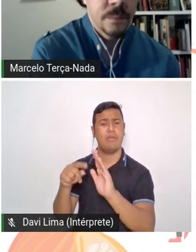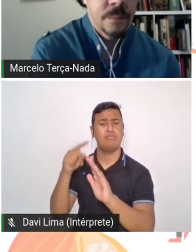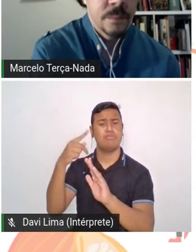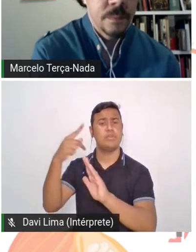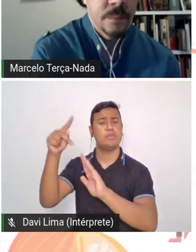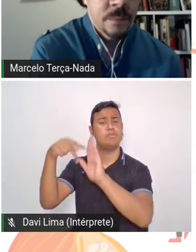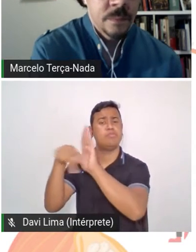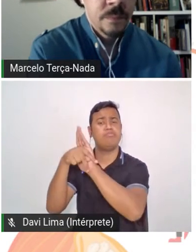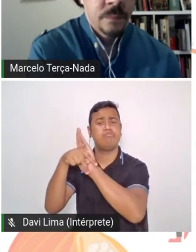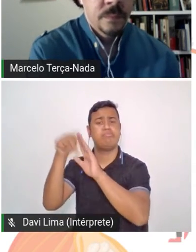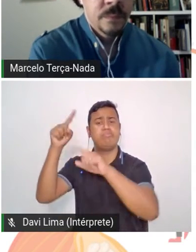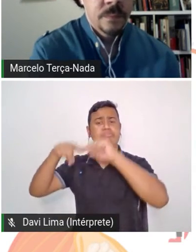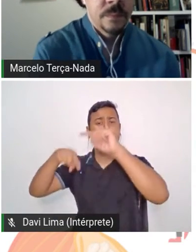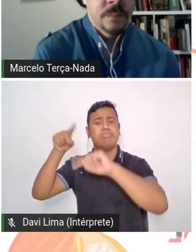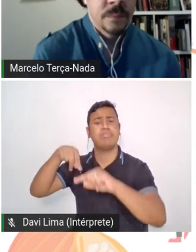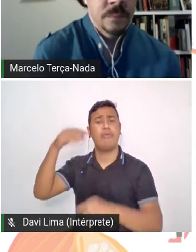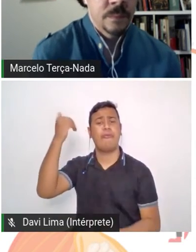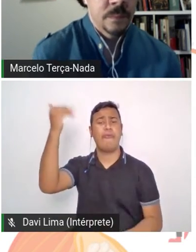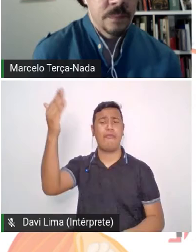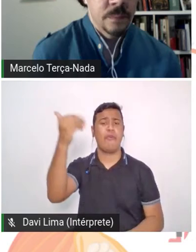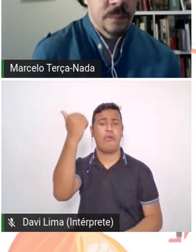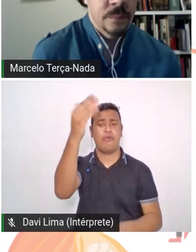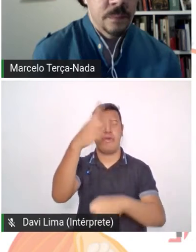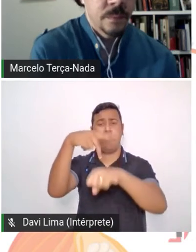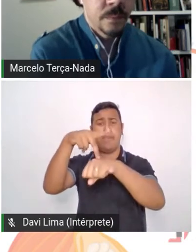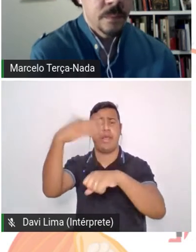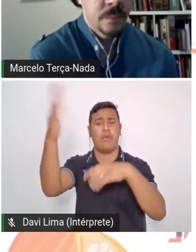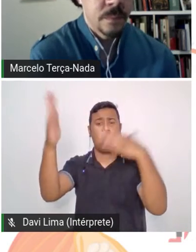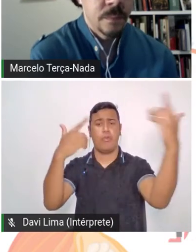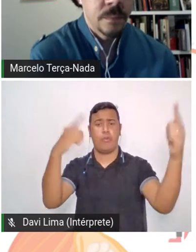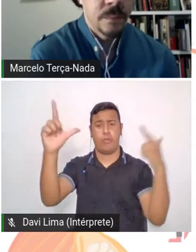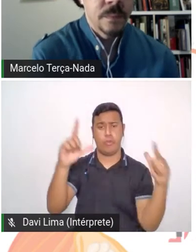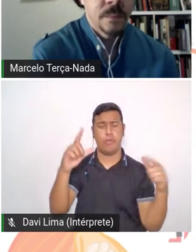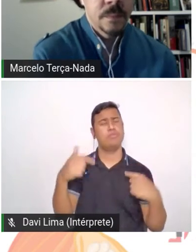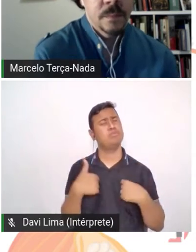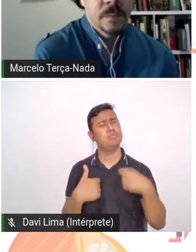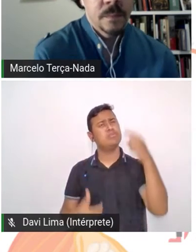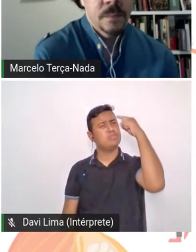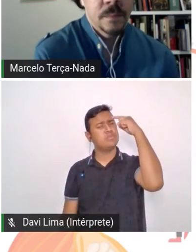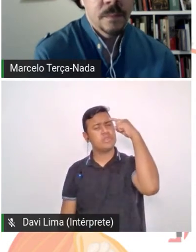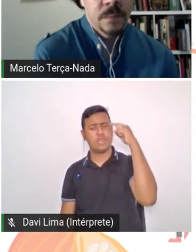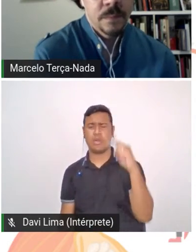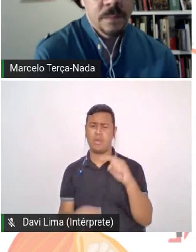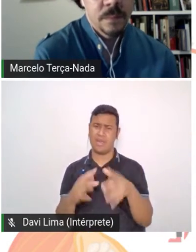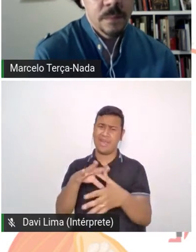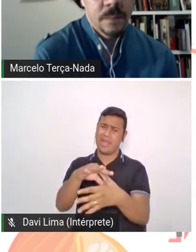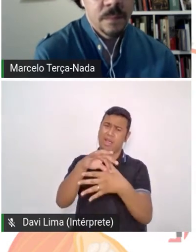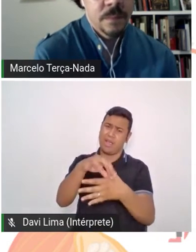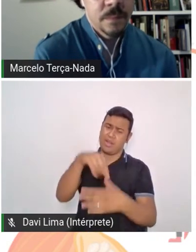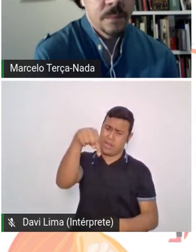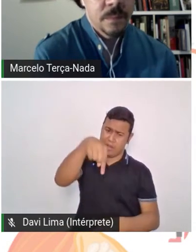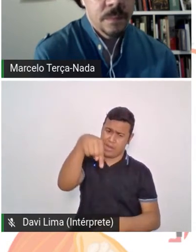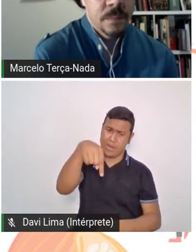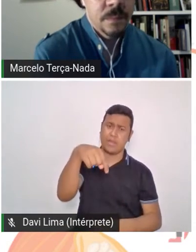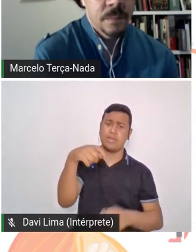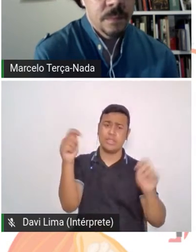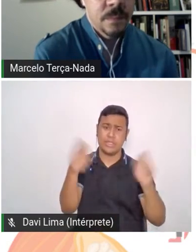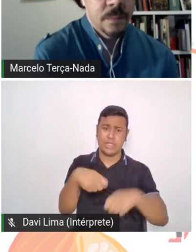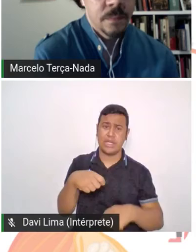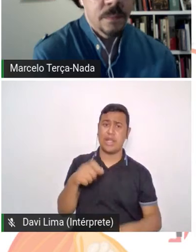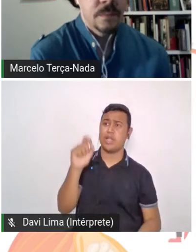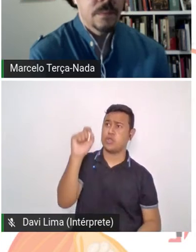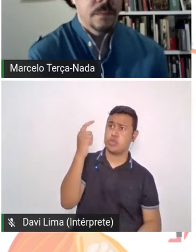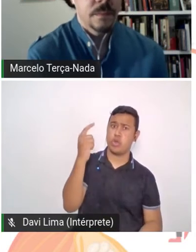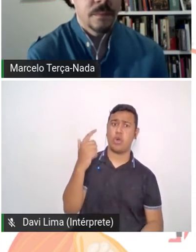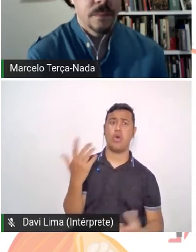Então, comecei a pensar em por que não a carne do sol não é um produto de charcutaria, né? E é, se